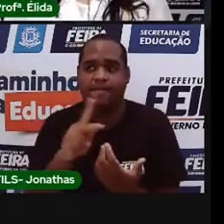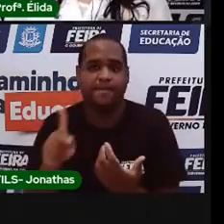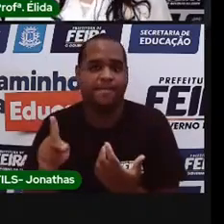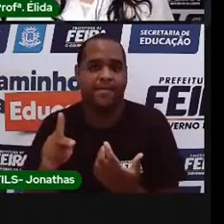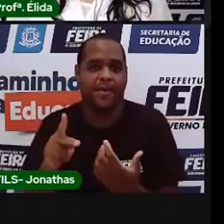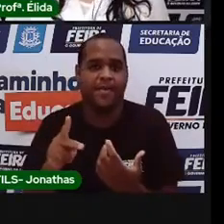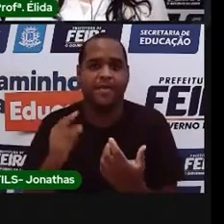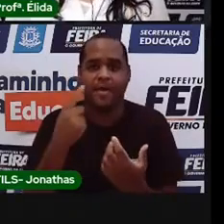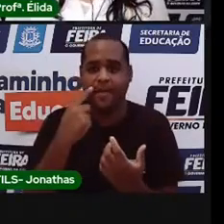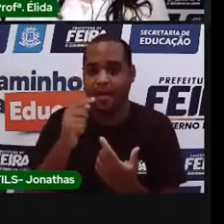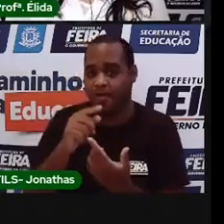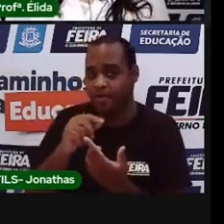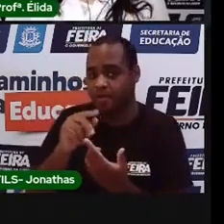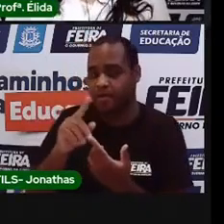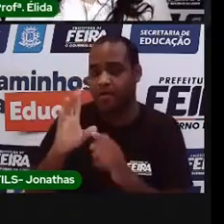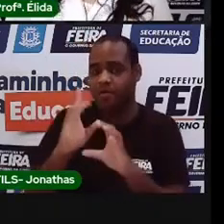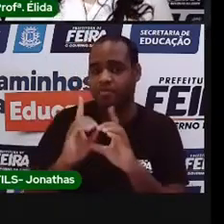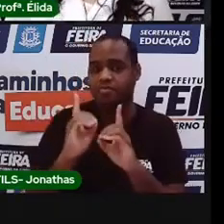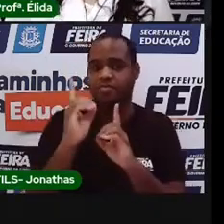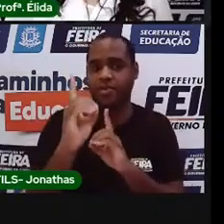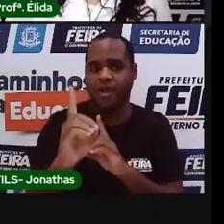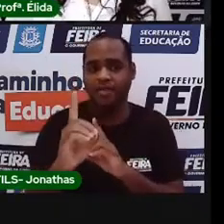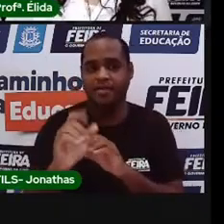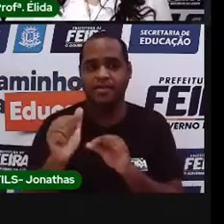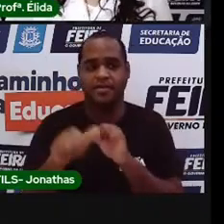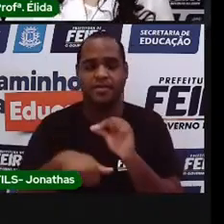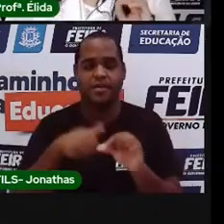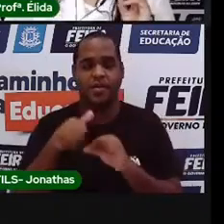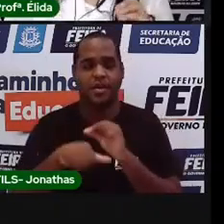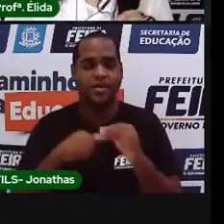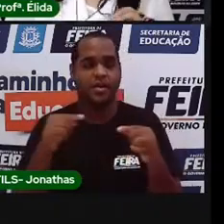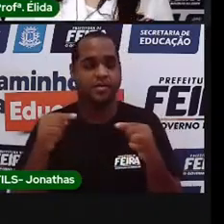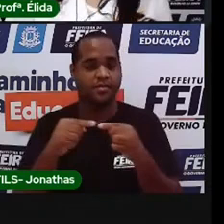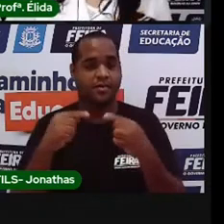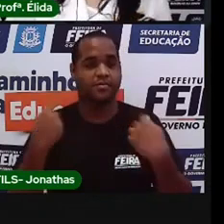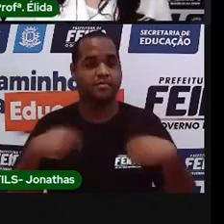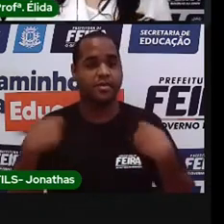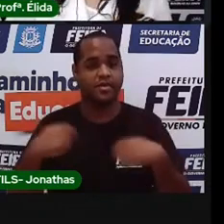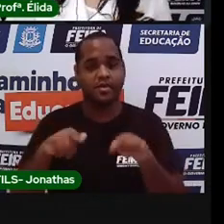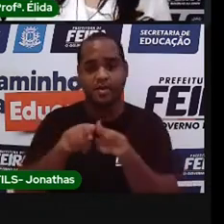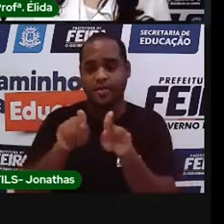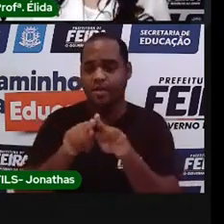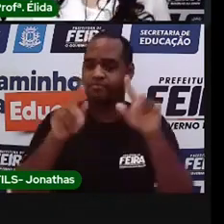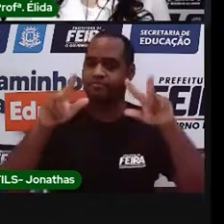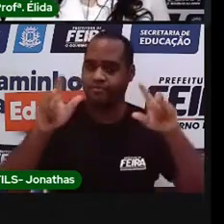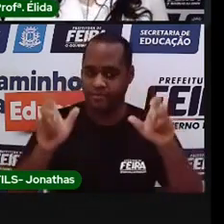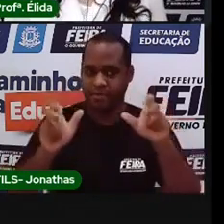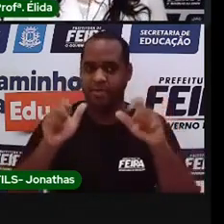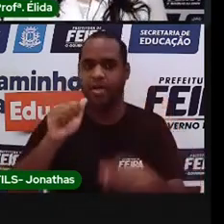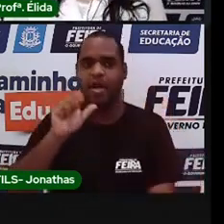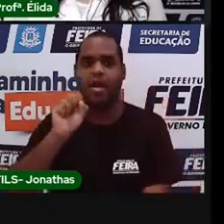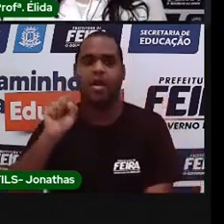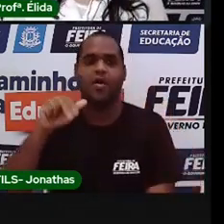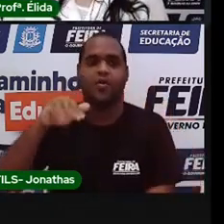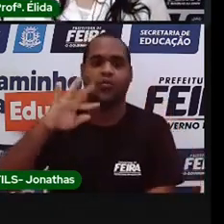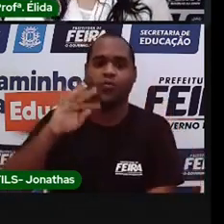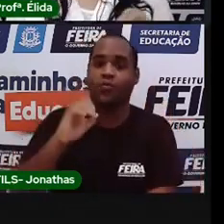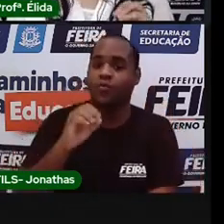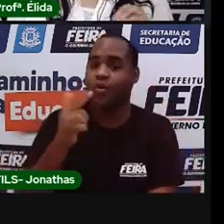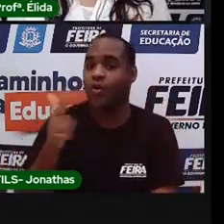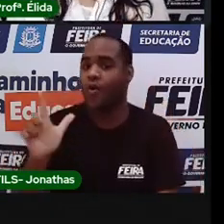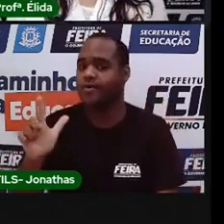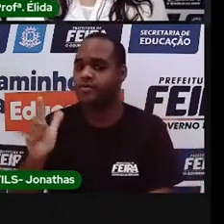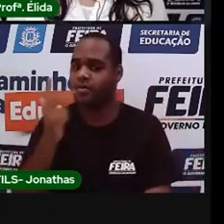precisa do destinatário. Também precisa de um assunto. Depois